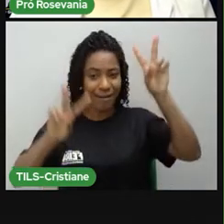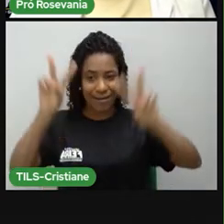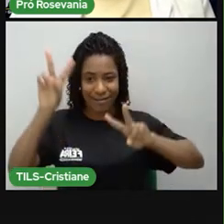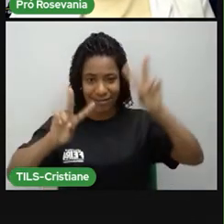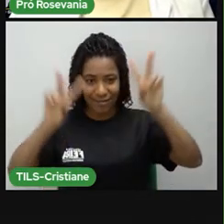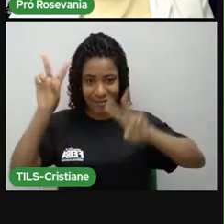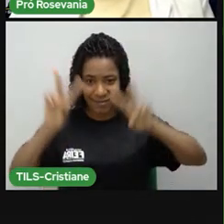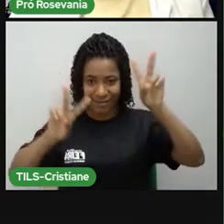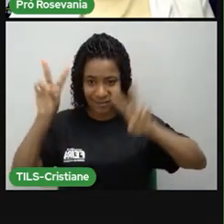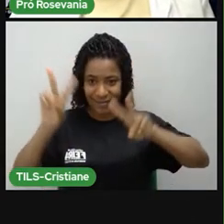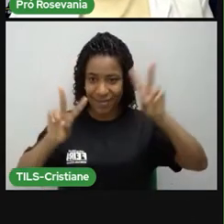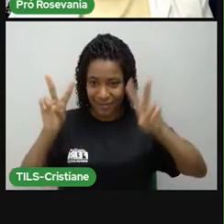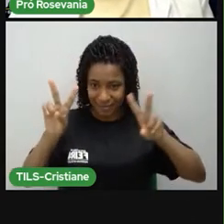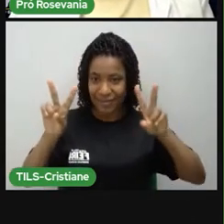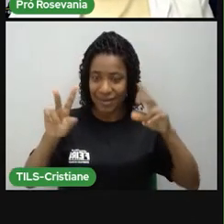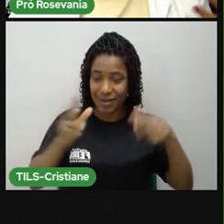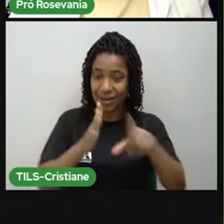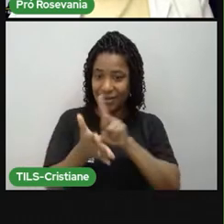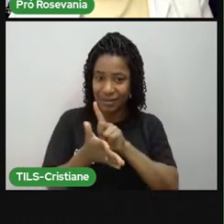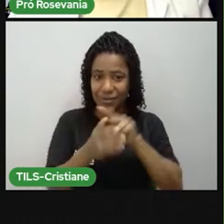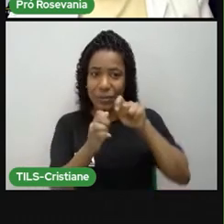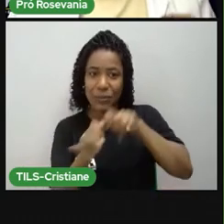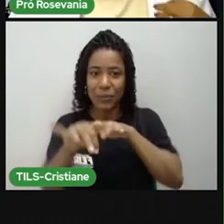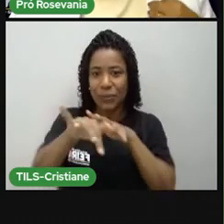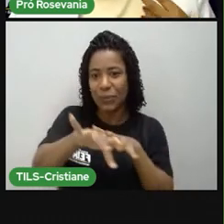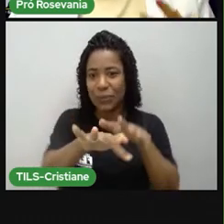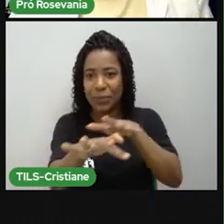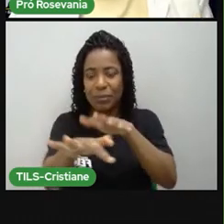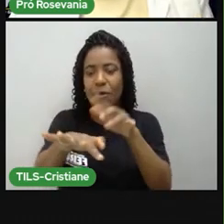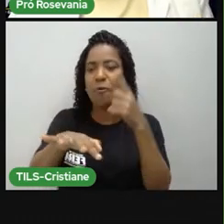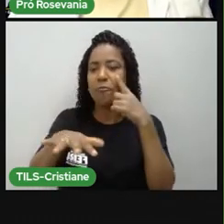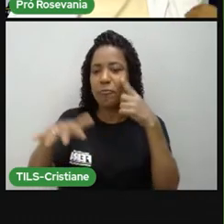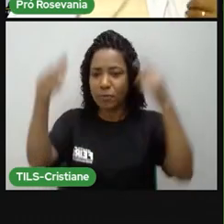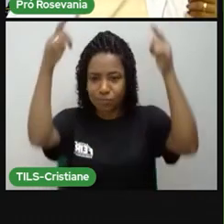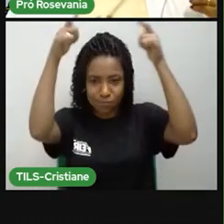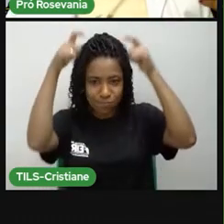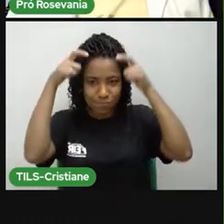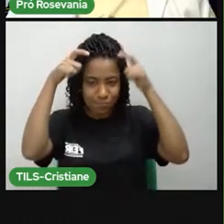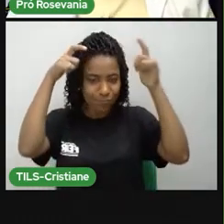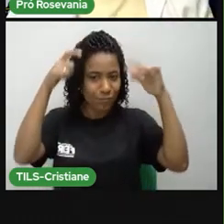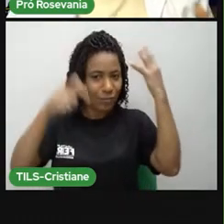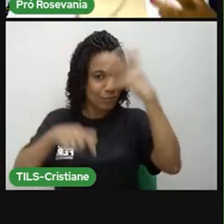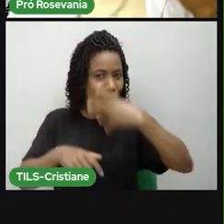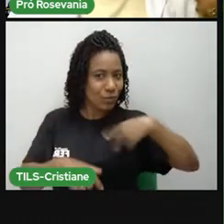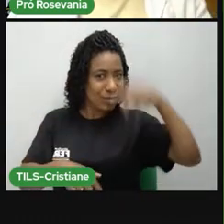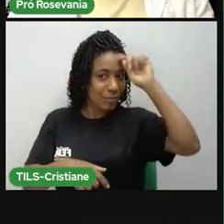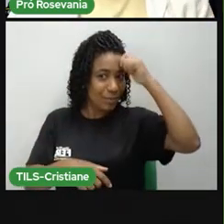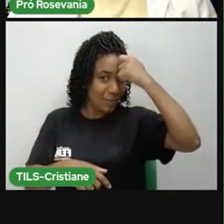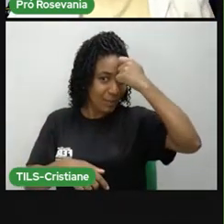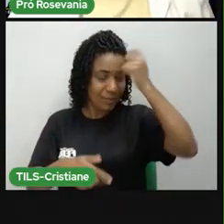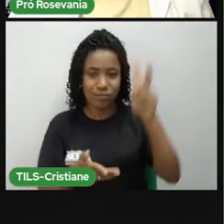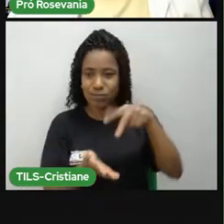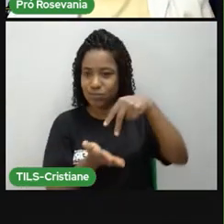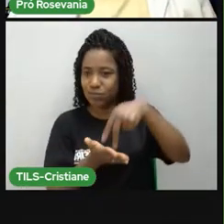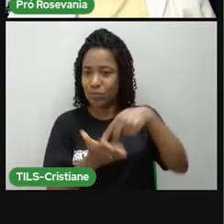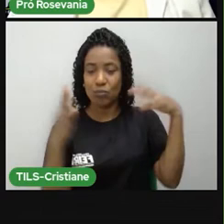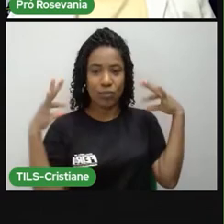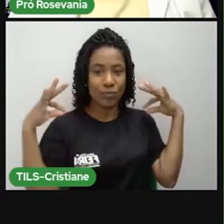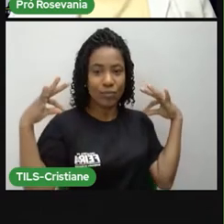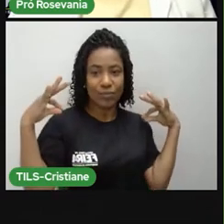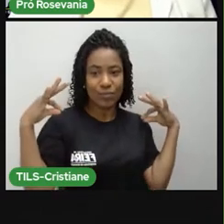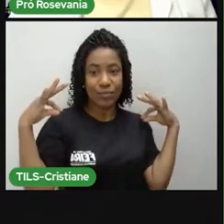negra, né, mais bonita do que a outra, questão das indumentárias, dos acessórios, né, da postura, da presença ali,